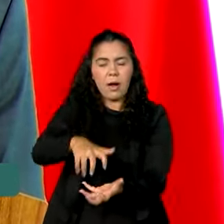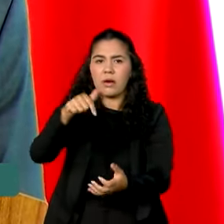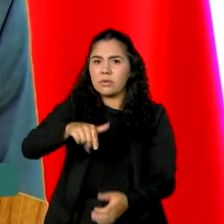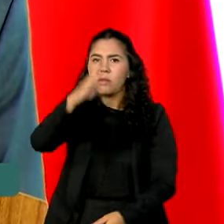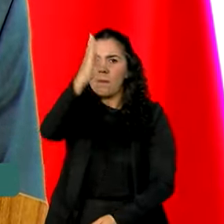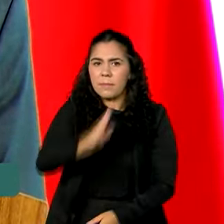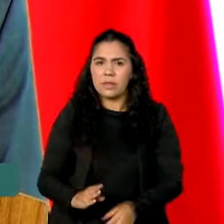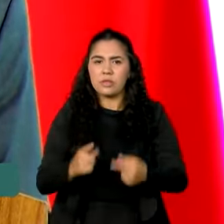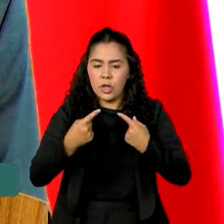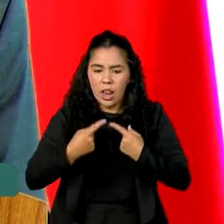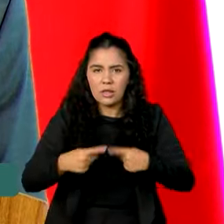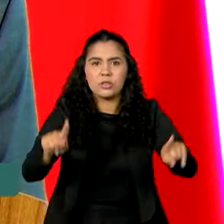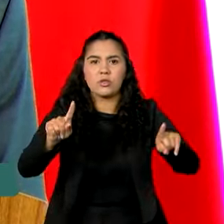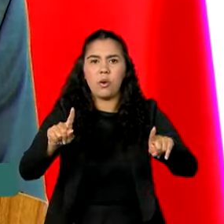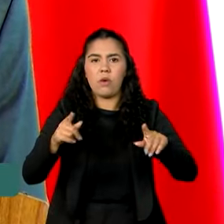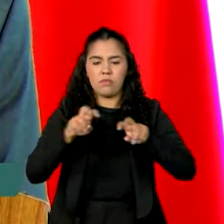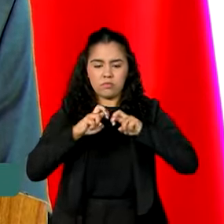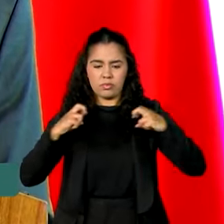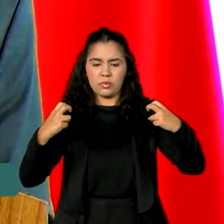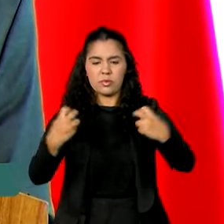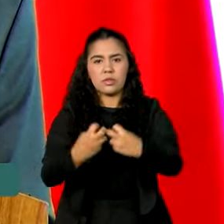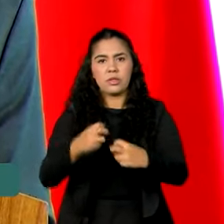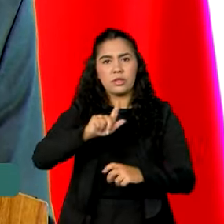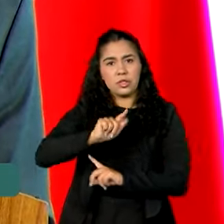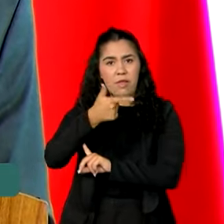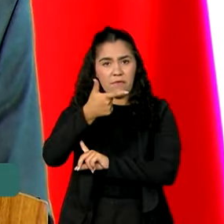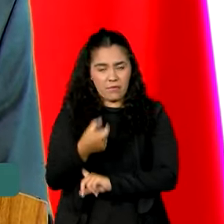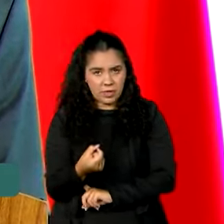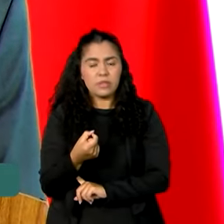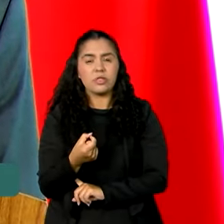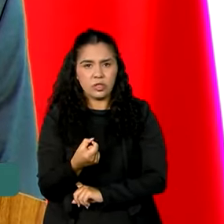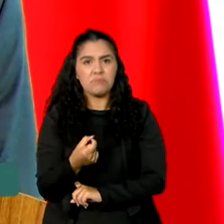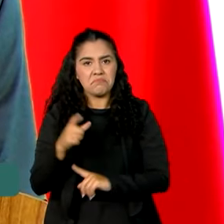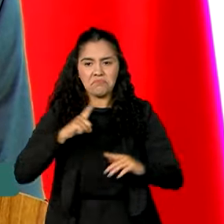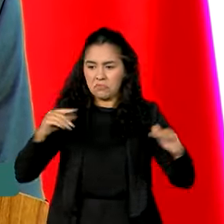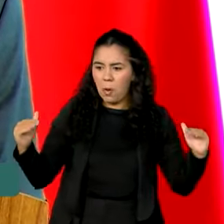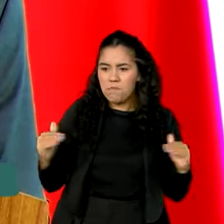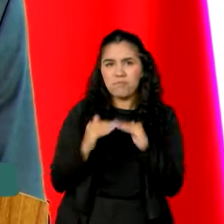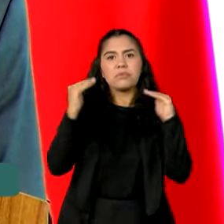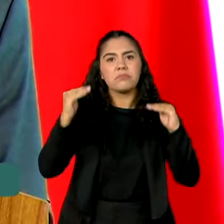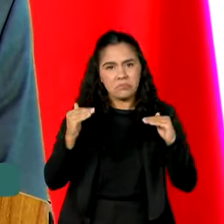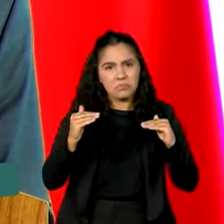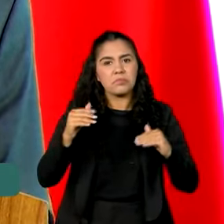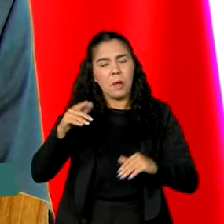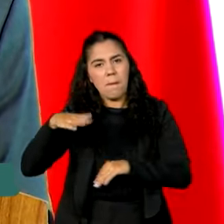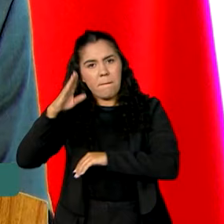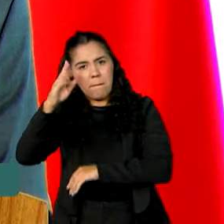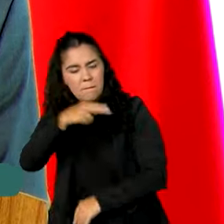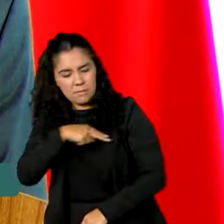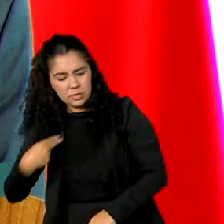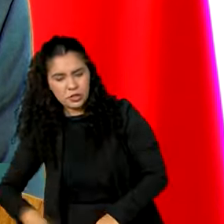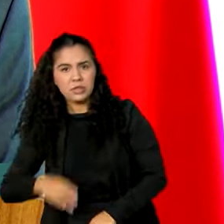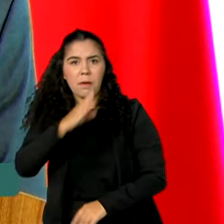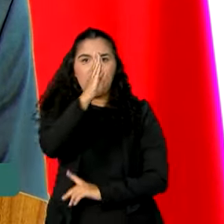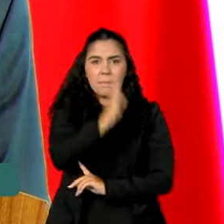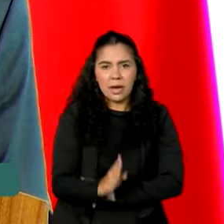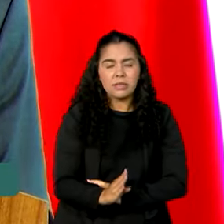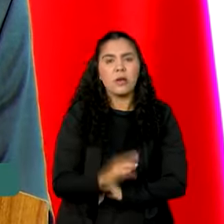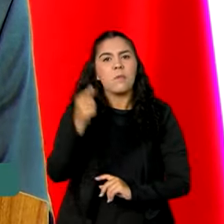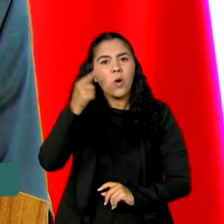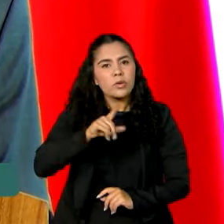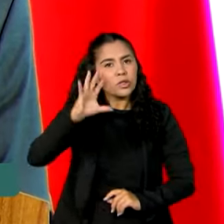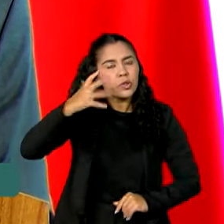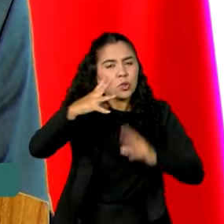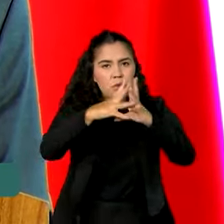Brasil lançou no âmbito do G20. Os entendimentos comuns entre o Brasil e a China para uma resolução política